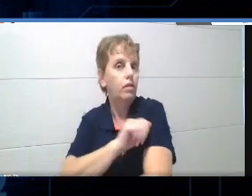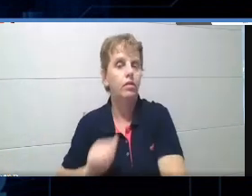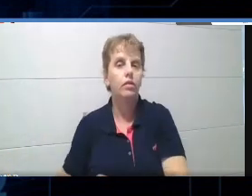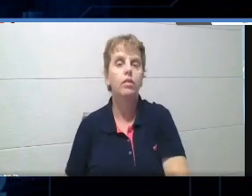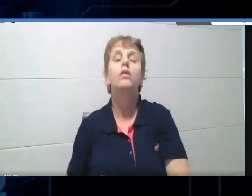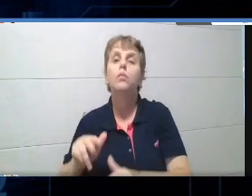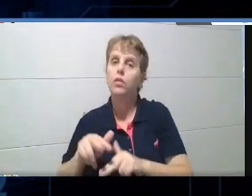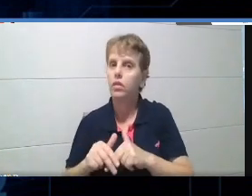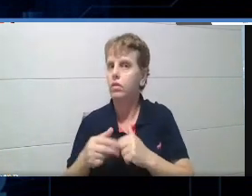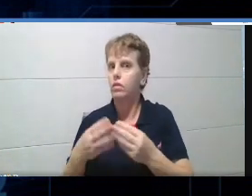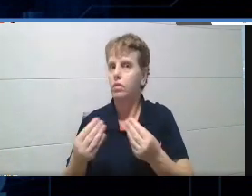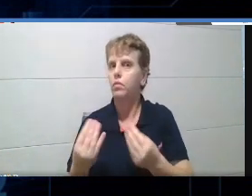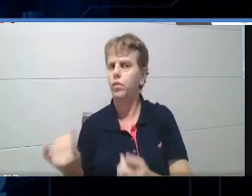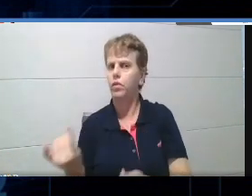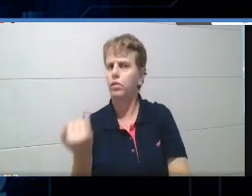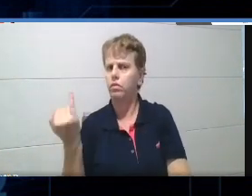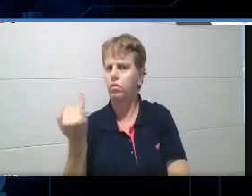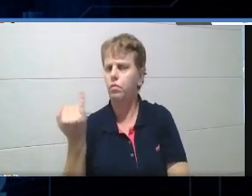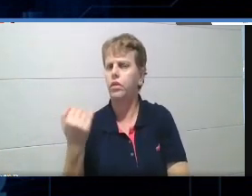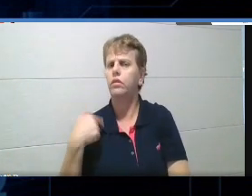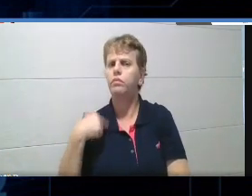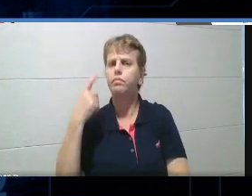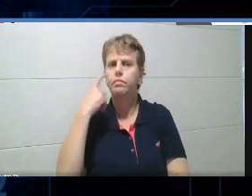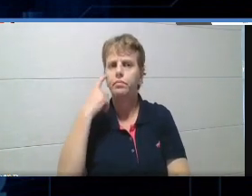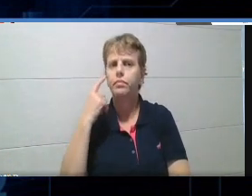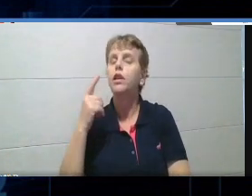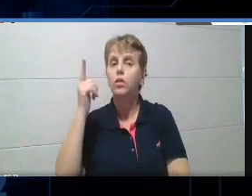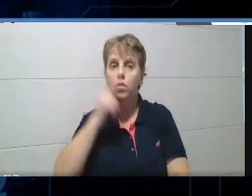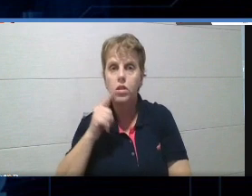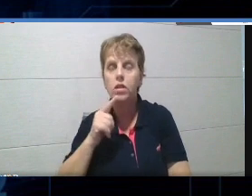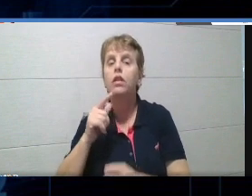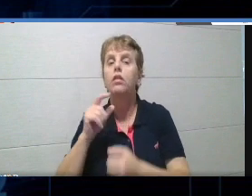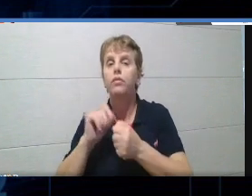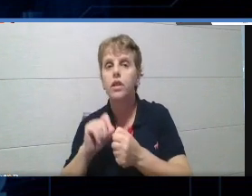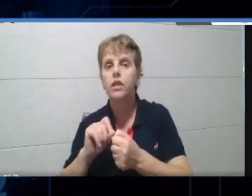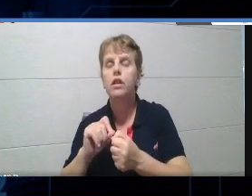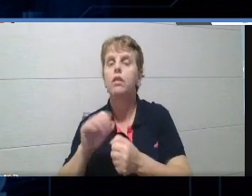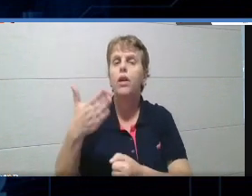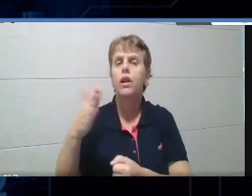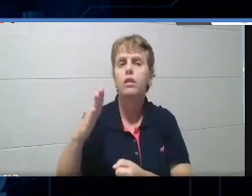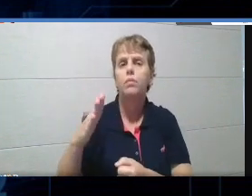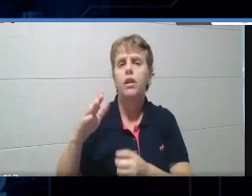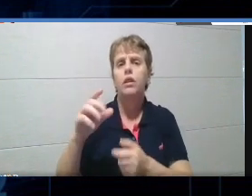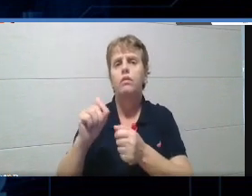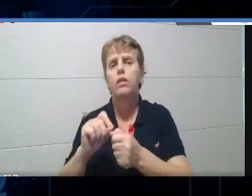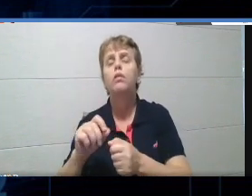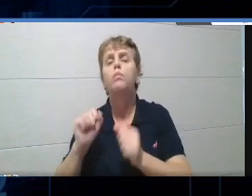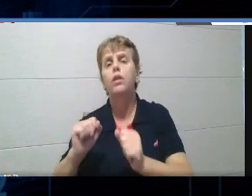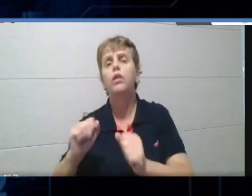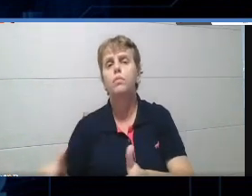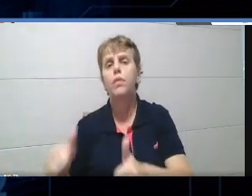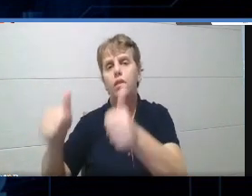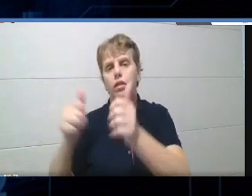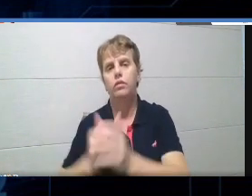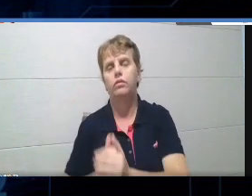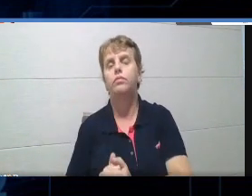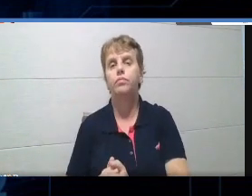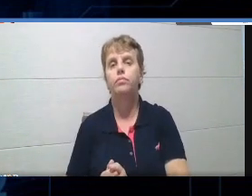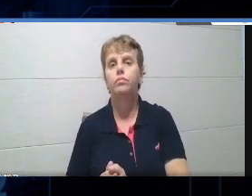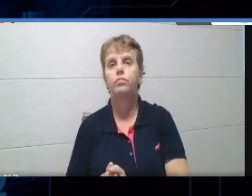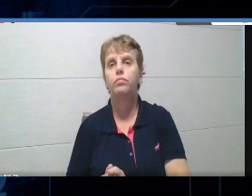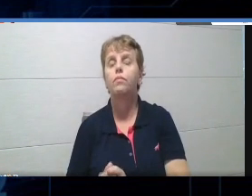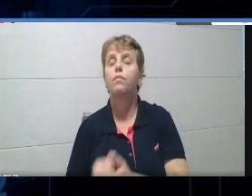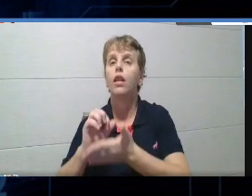importante você pensar, e aqui também tem, atende, atende parcialmente, e poderia ser melhor, essa atividade, gente, foi